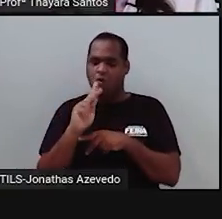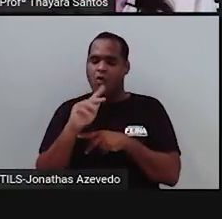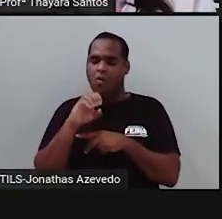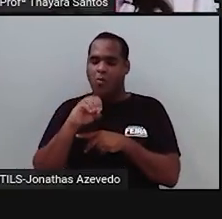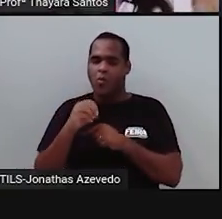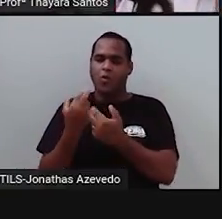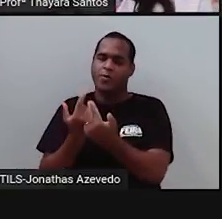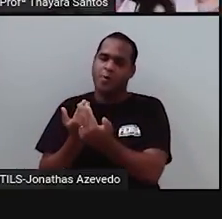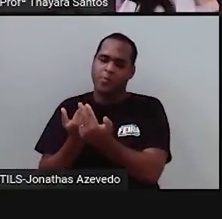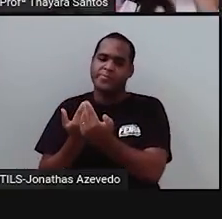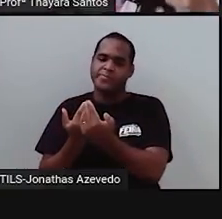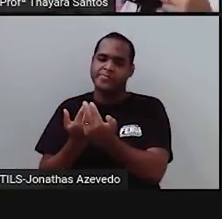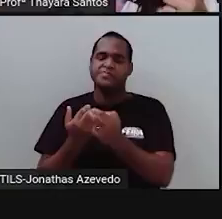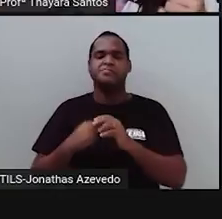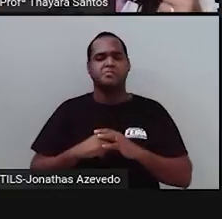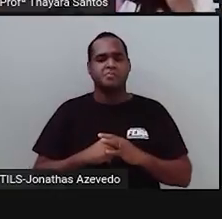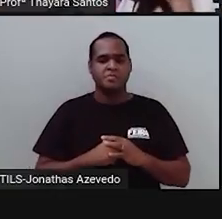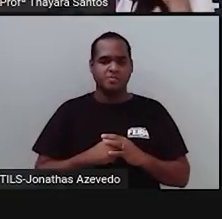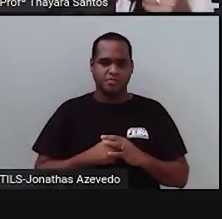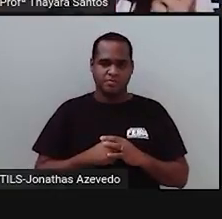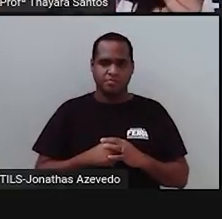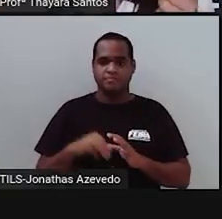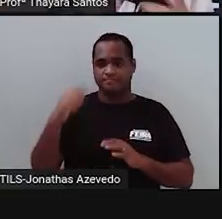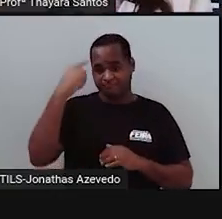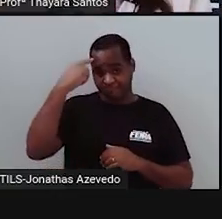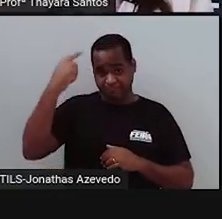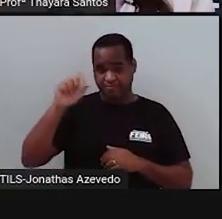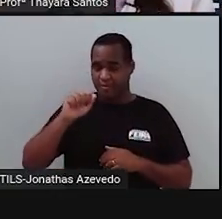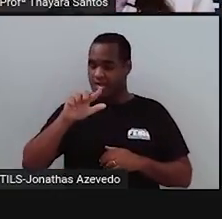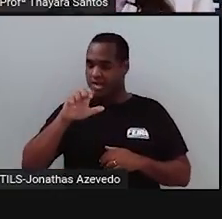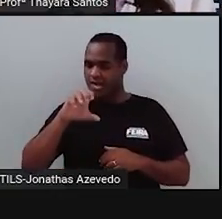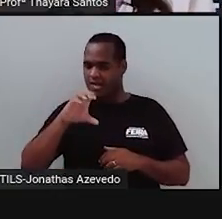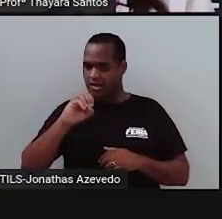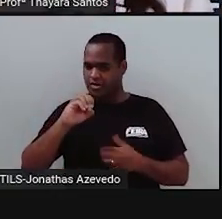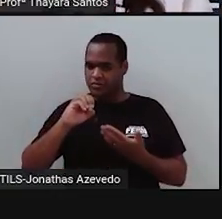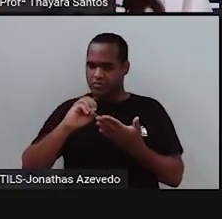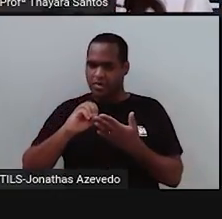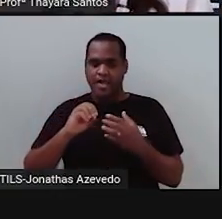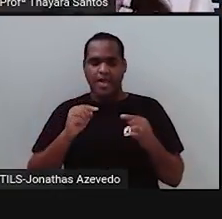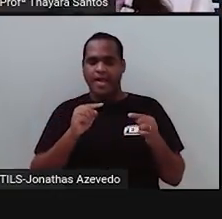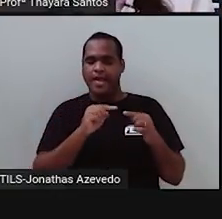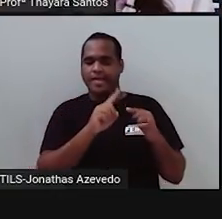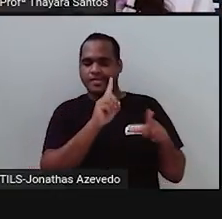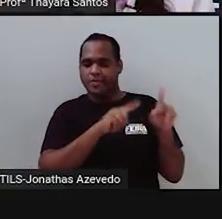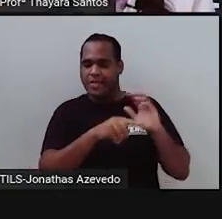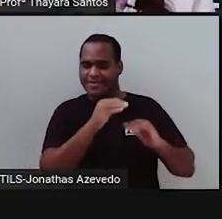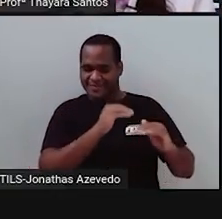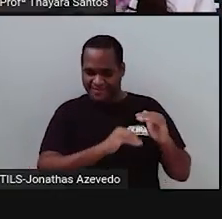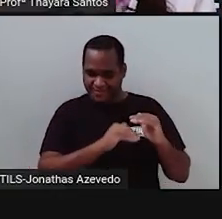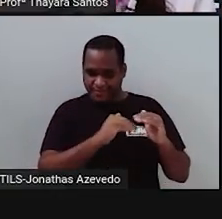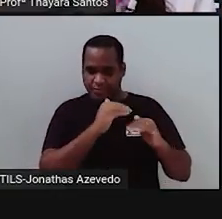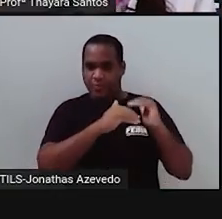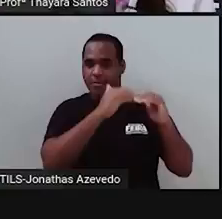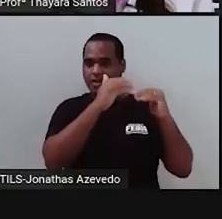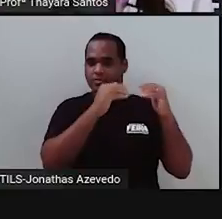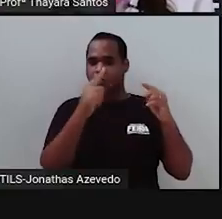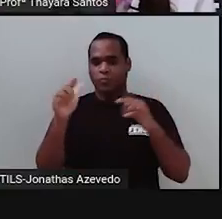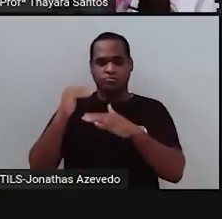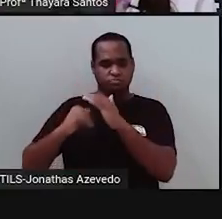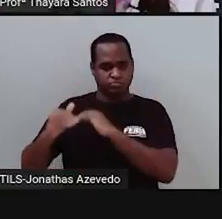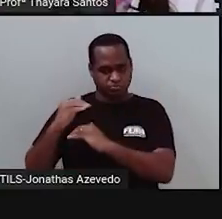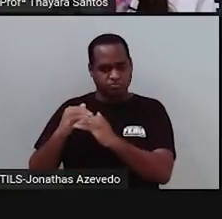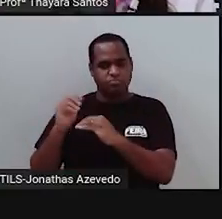característica, ele tem um gene dominante, um alelo dominante, na verdade, e um alelo recessivo. Então, 100% delas